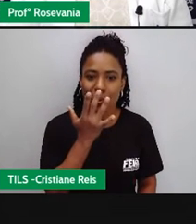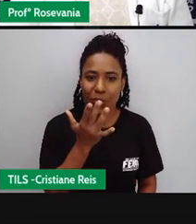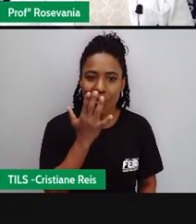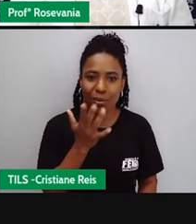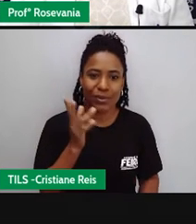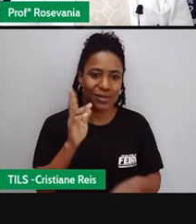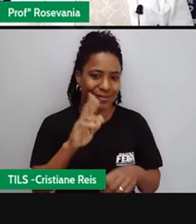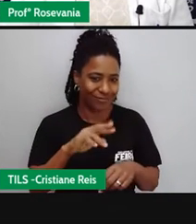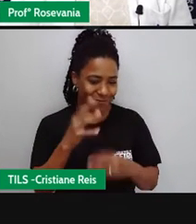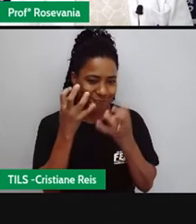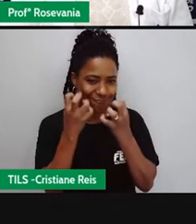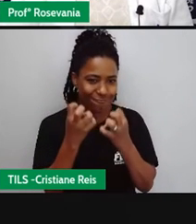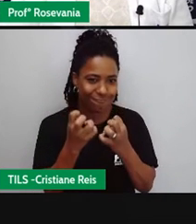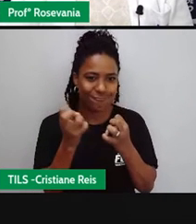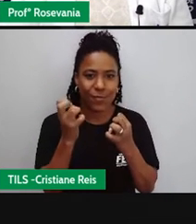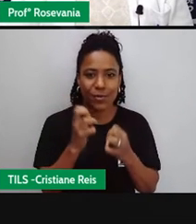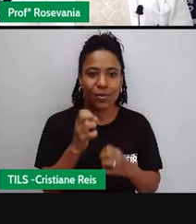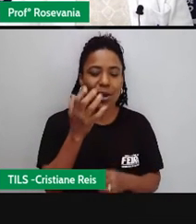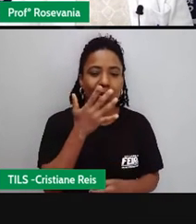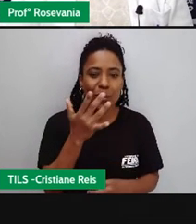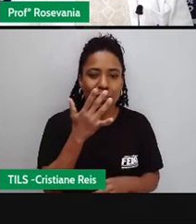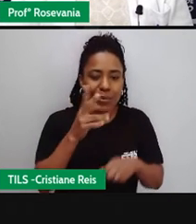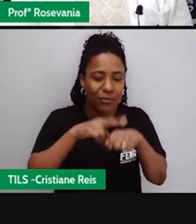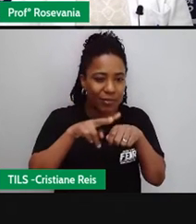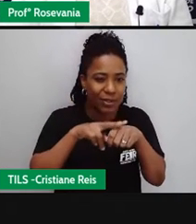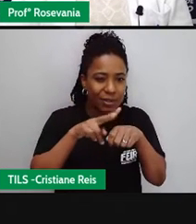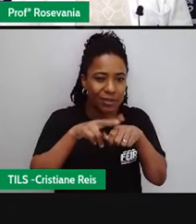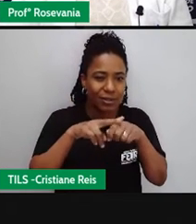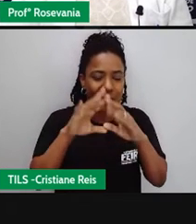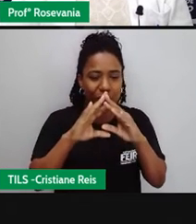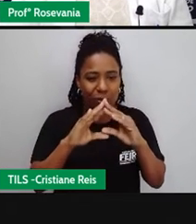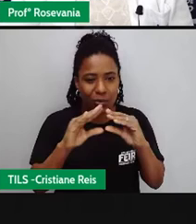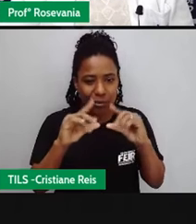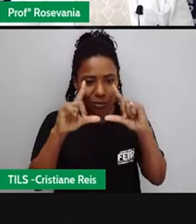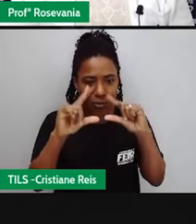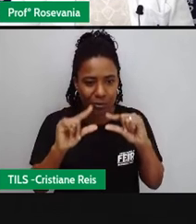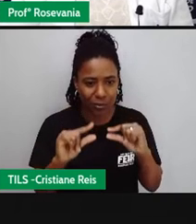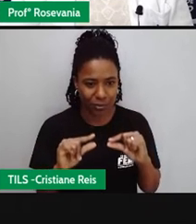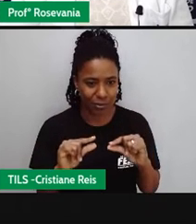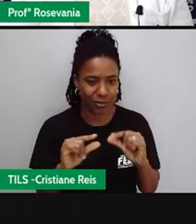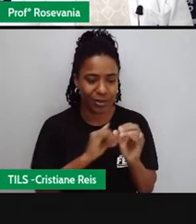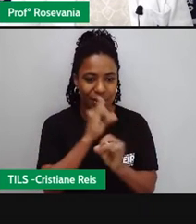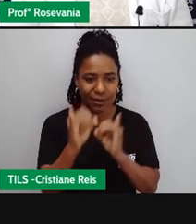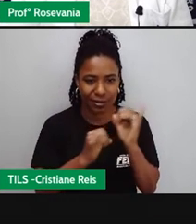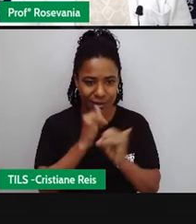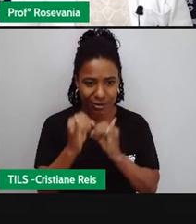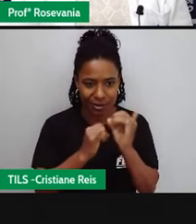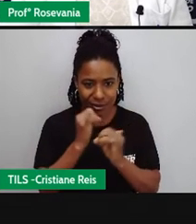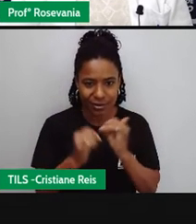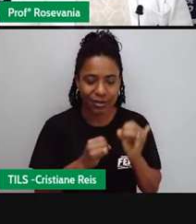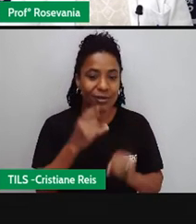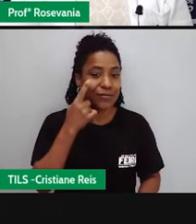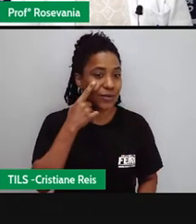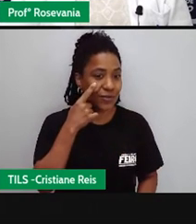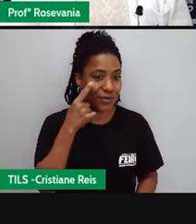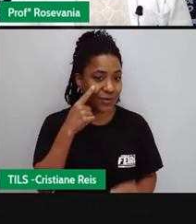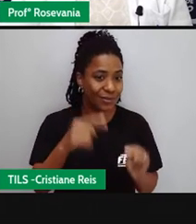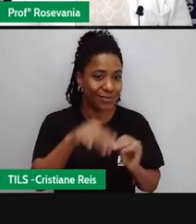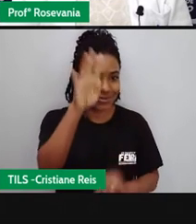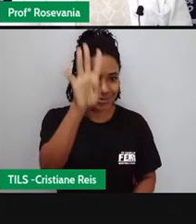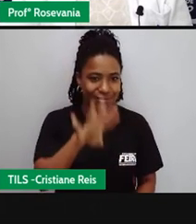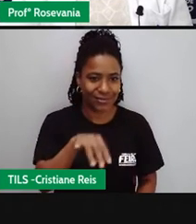mais e quanto mais clarinha for a cor ali, vai diminuindo. Então, antes a gente viu isso por tabela, agora a gente está vendo